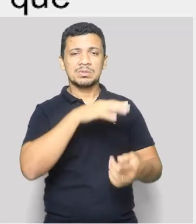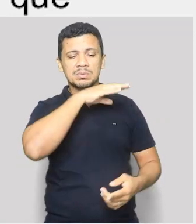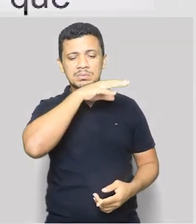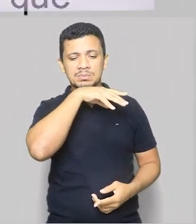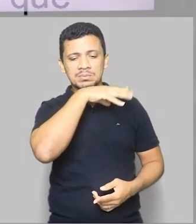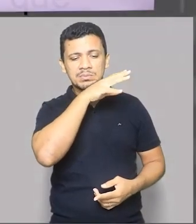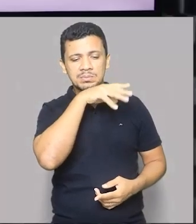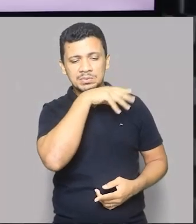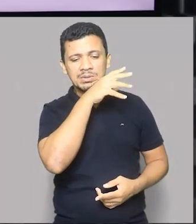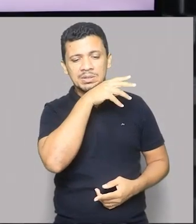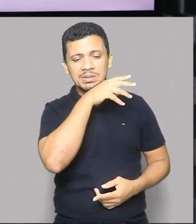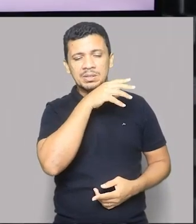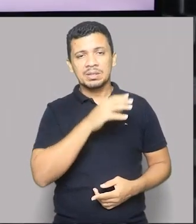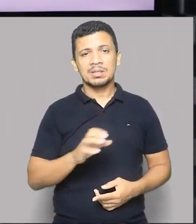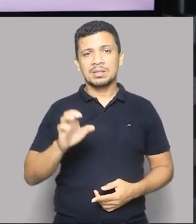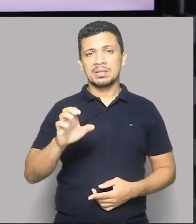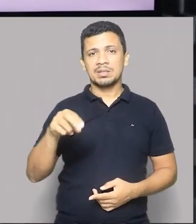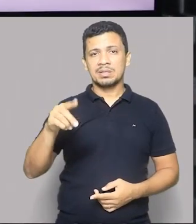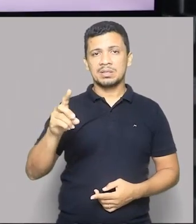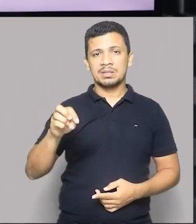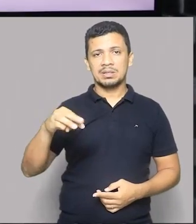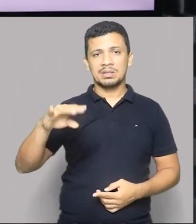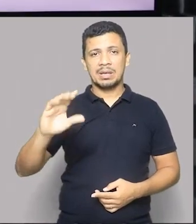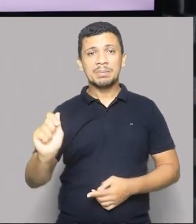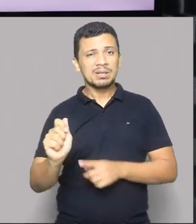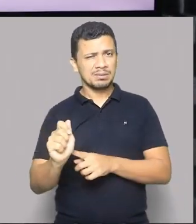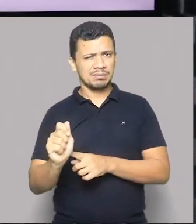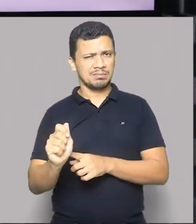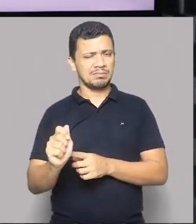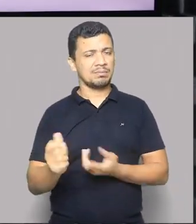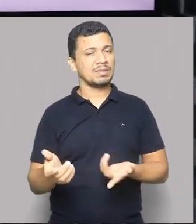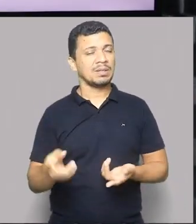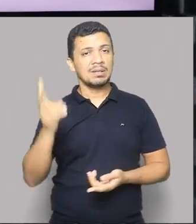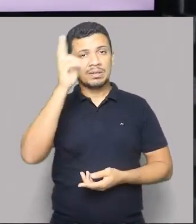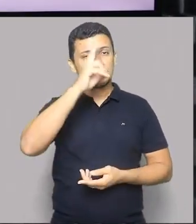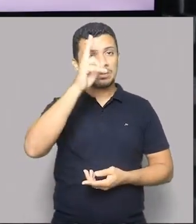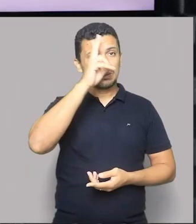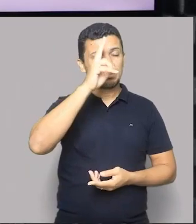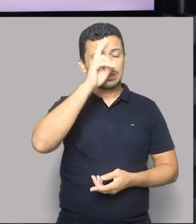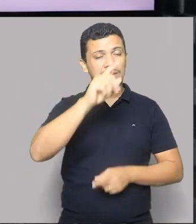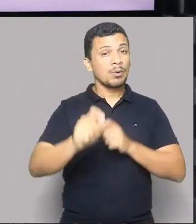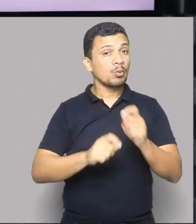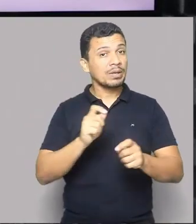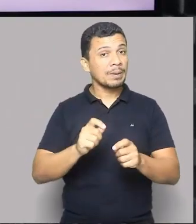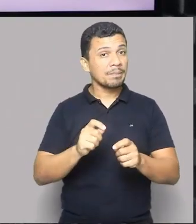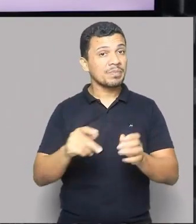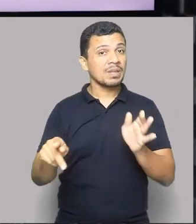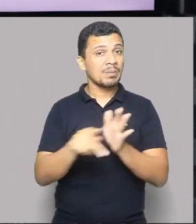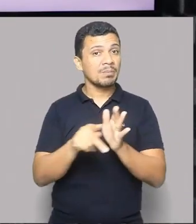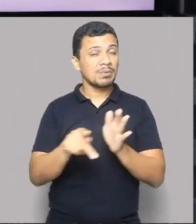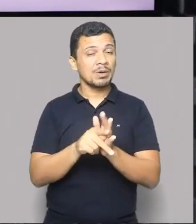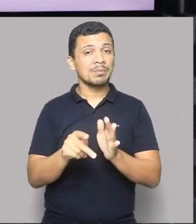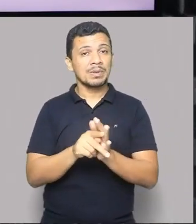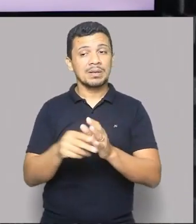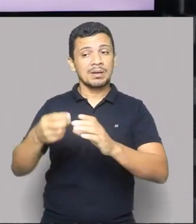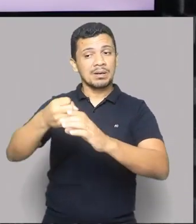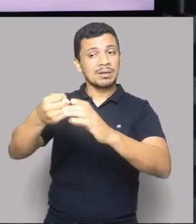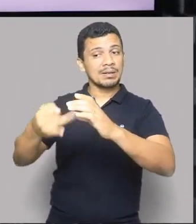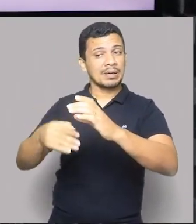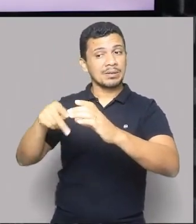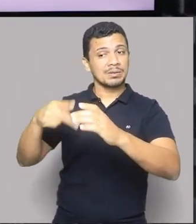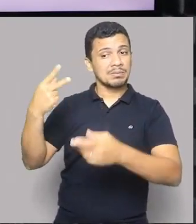endêmicas, grande volume, lembrando que as espécies endêmicas, como eu havia dito pra vocês, são espécies que são caracterizadas